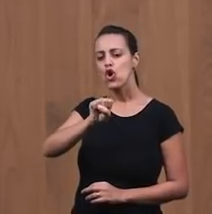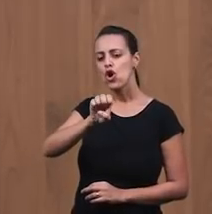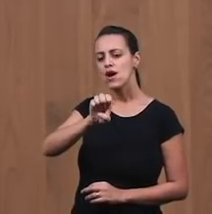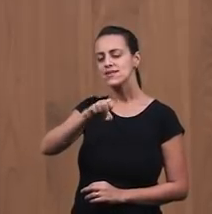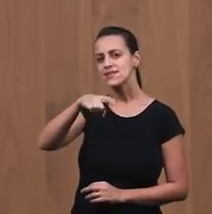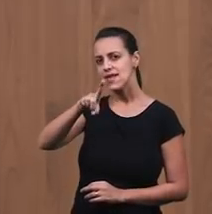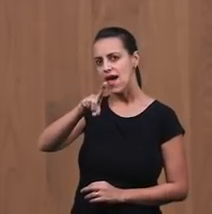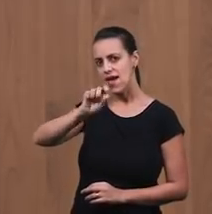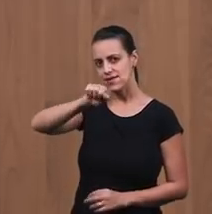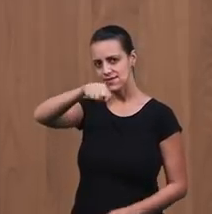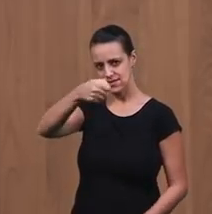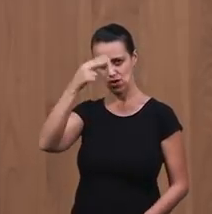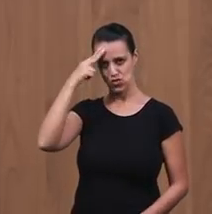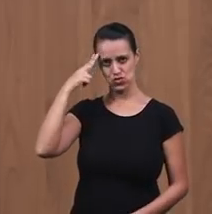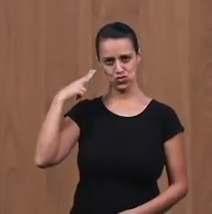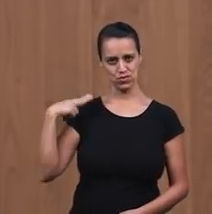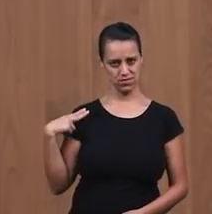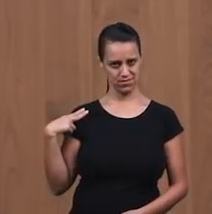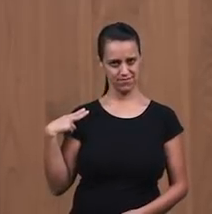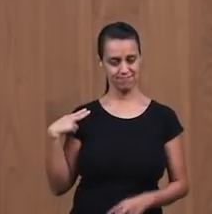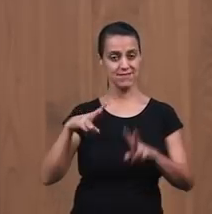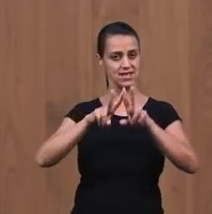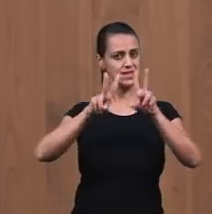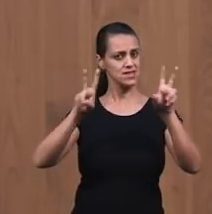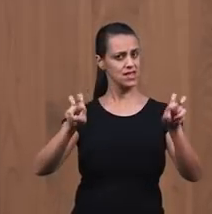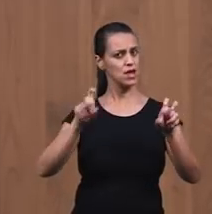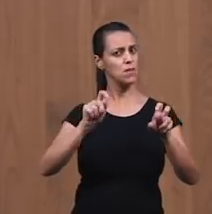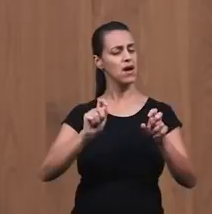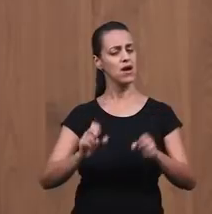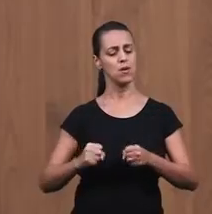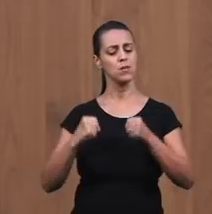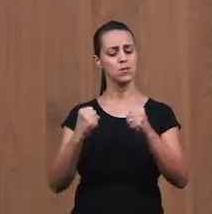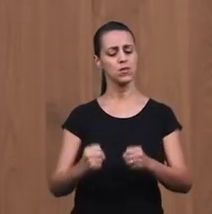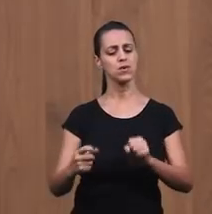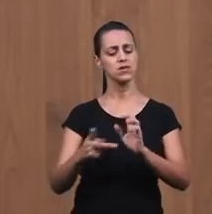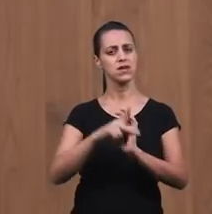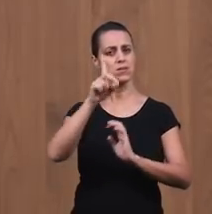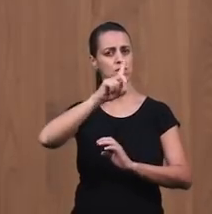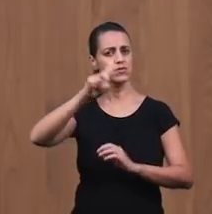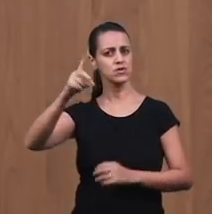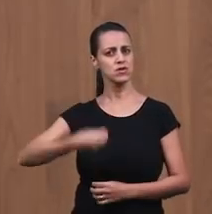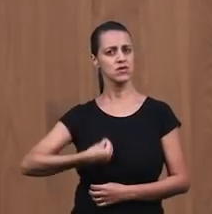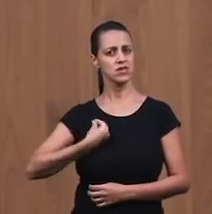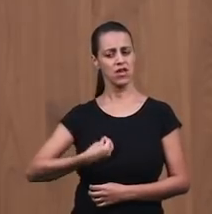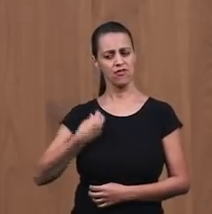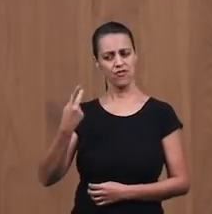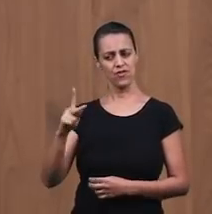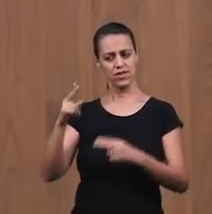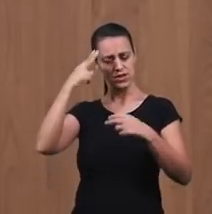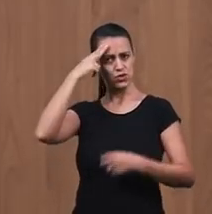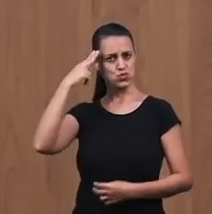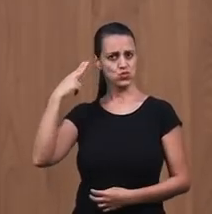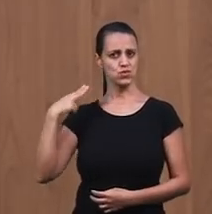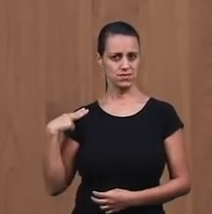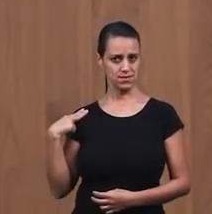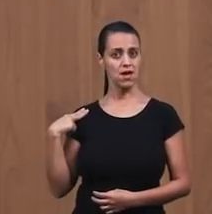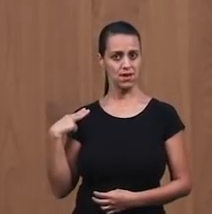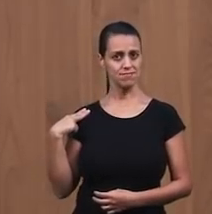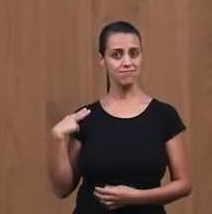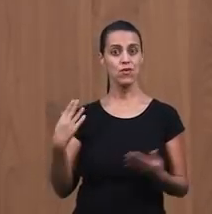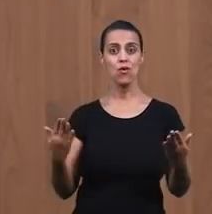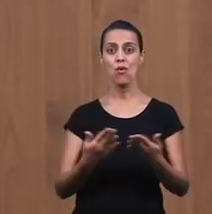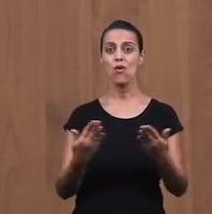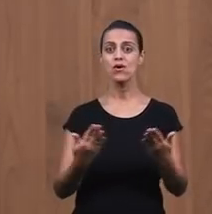iniciamos hoje É o poder de Deus na vida de José A nossa aula será sobre José e seus